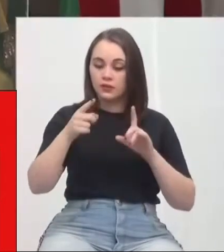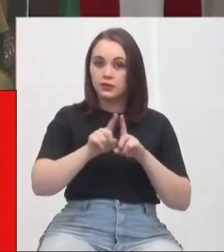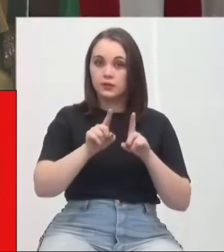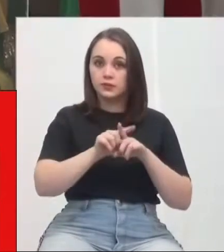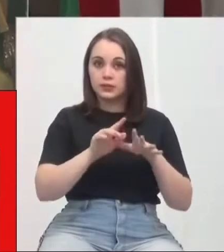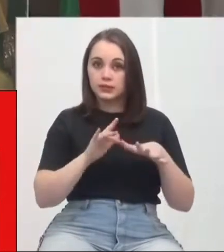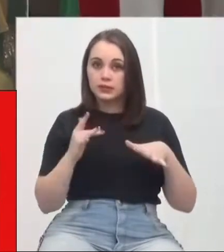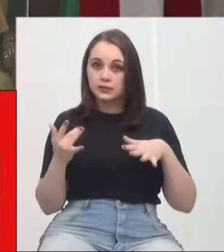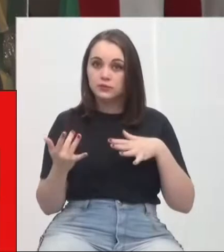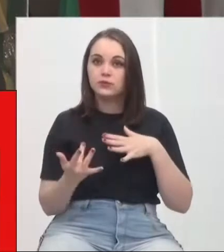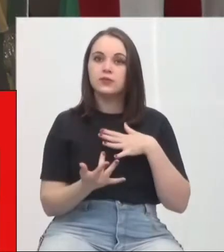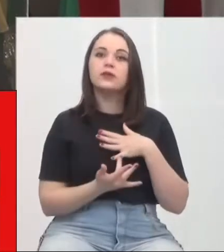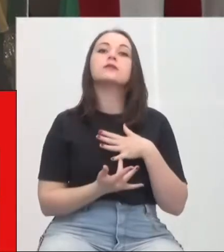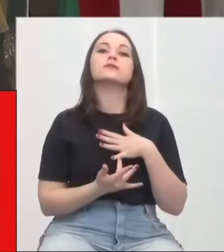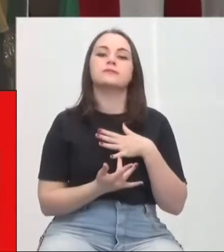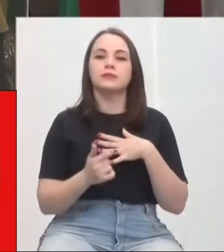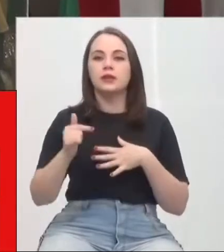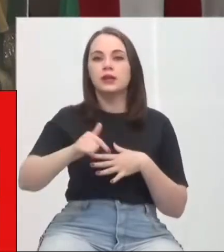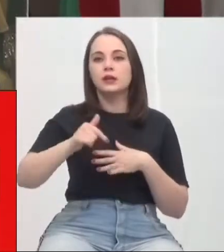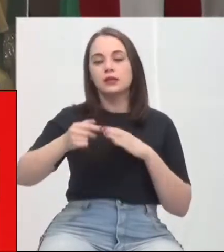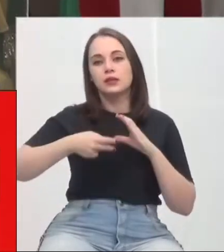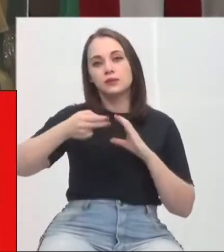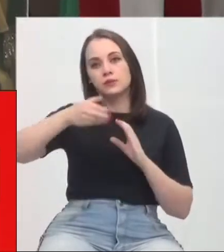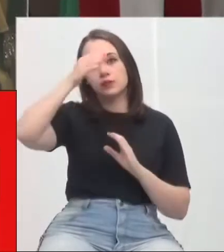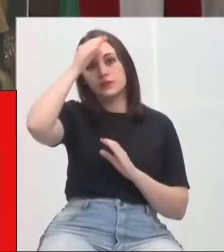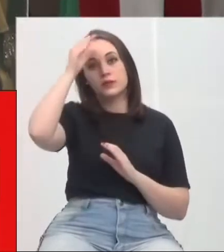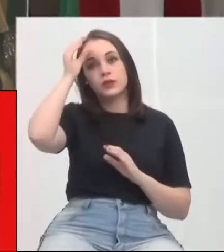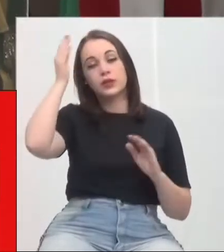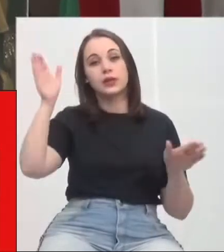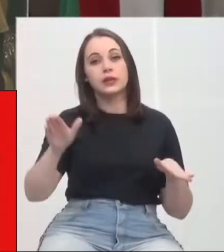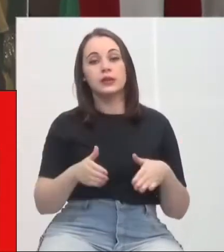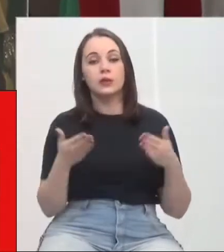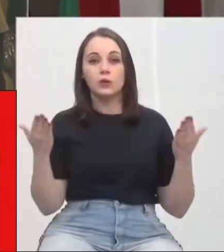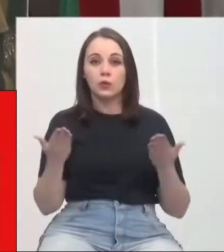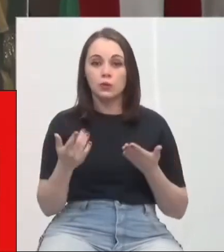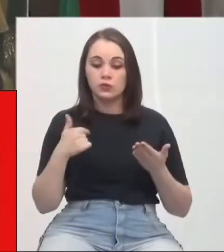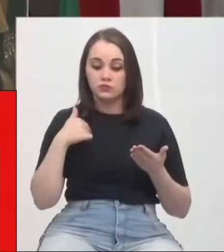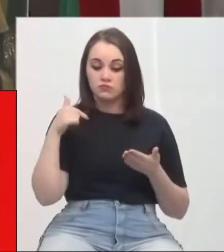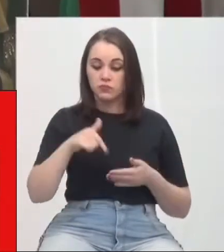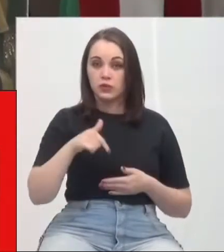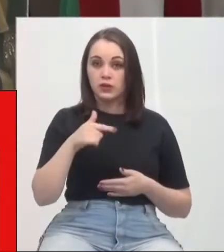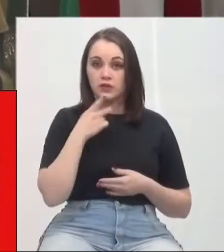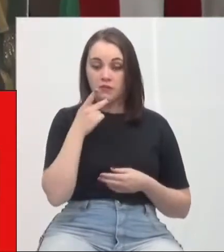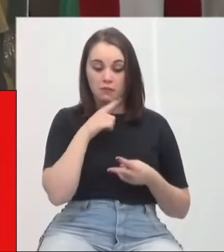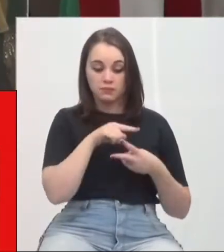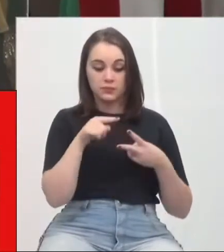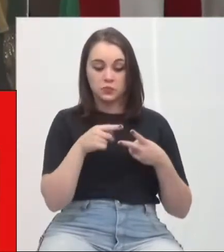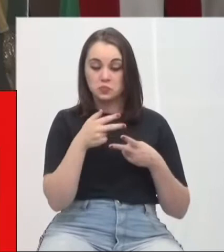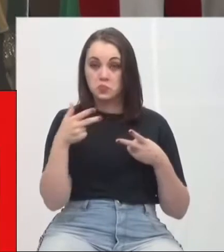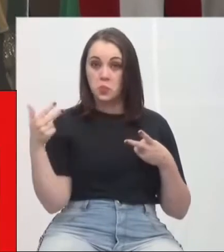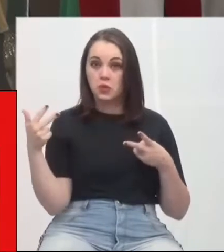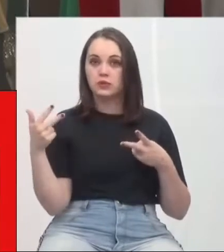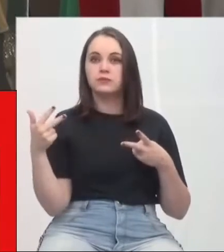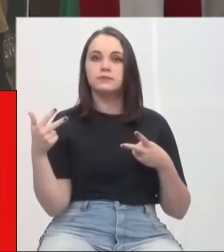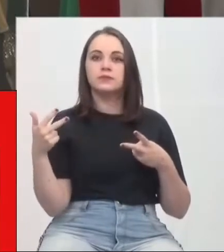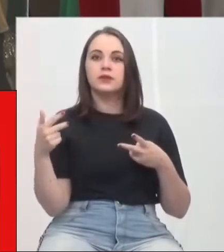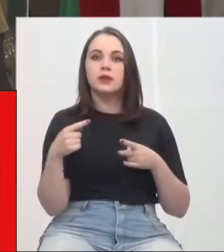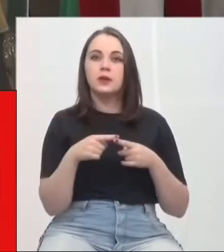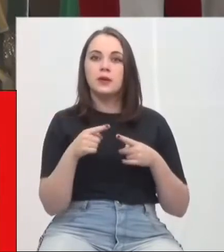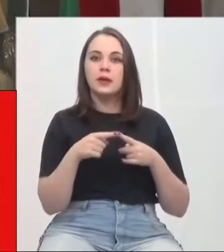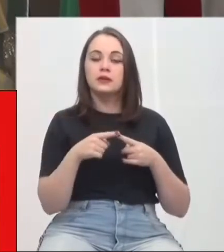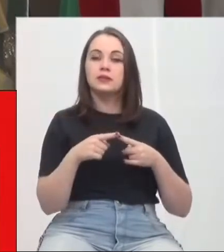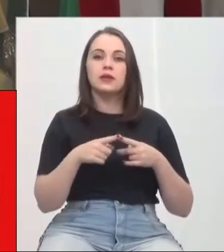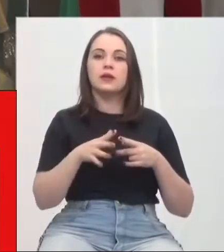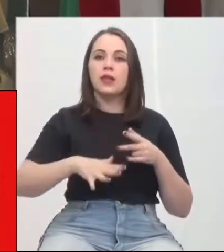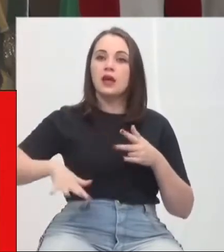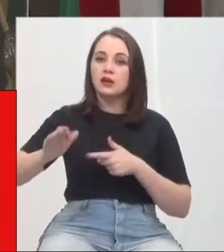da Câmara de Vereadores de Criciúma. Presidente, hoje eu venho aqui valorizar duas ações, uma ação da Fundação Municipal de